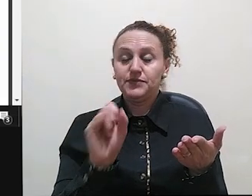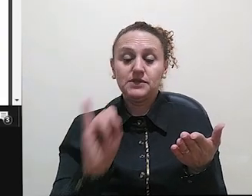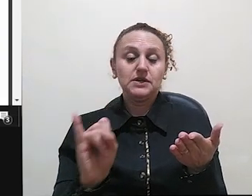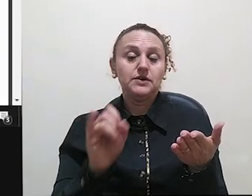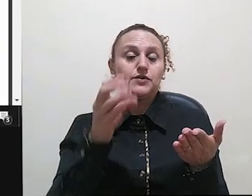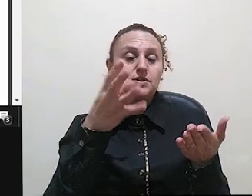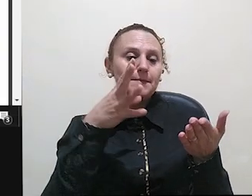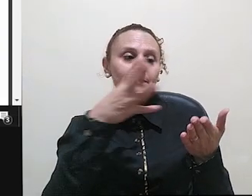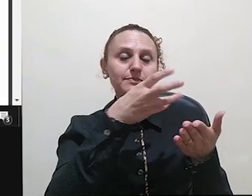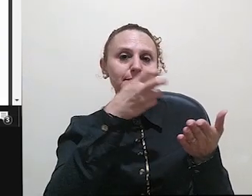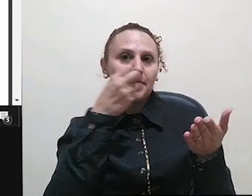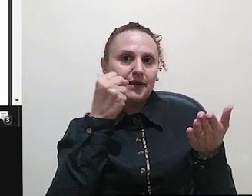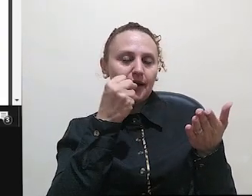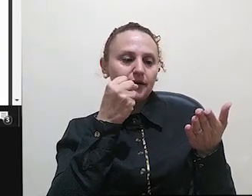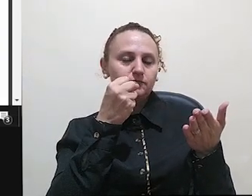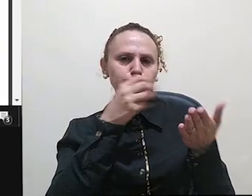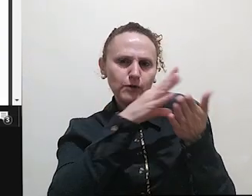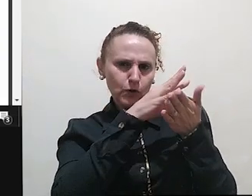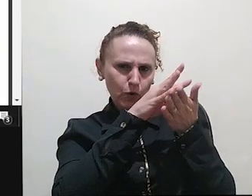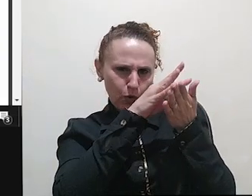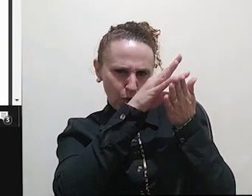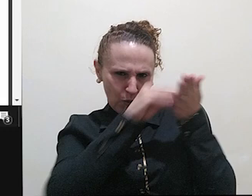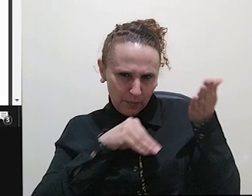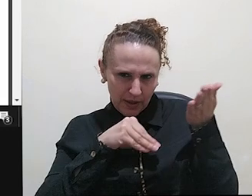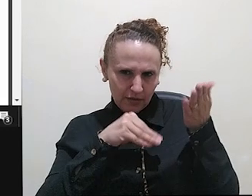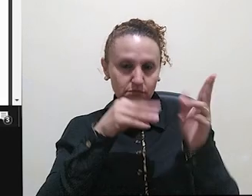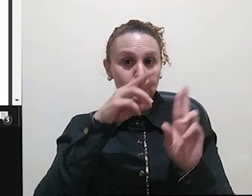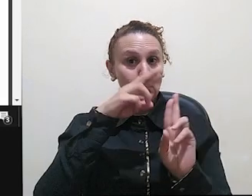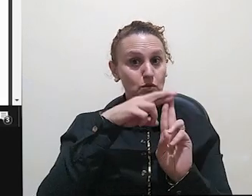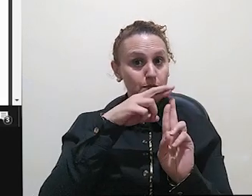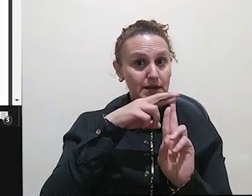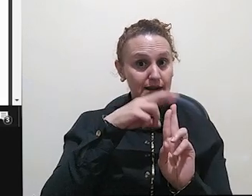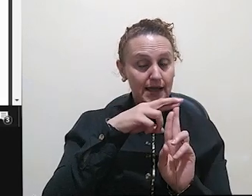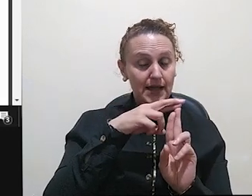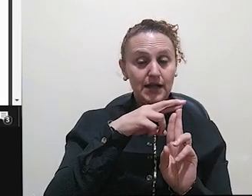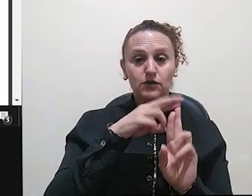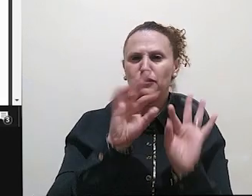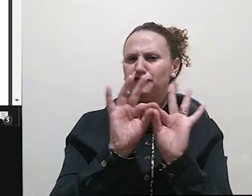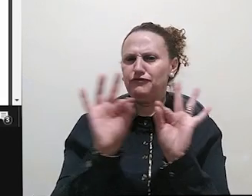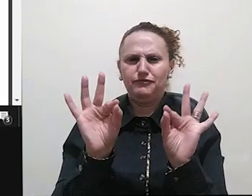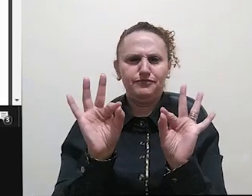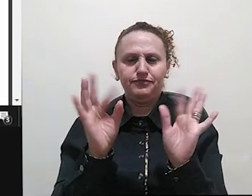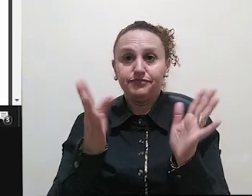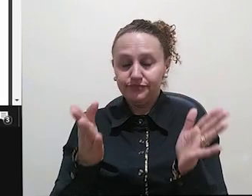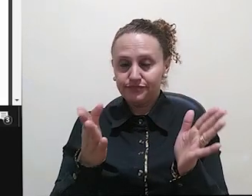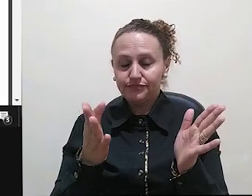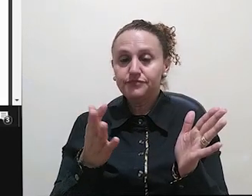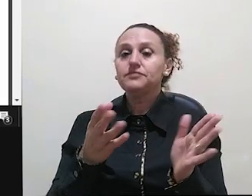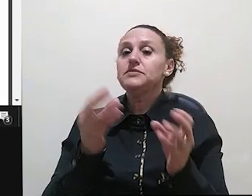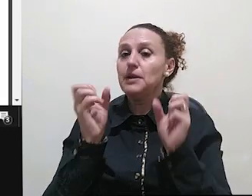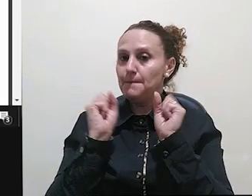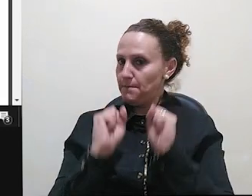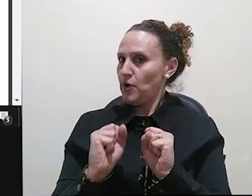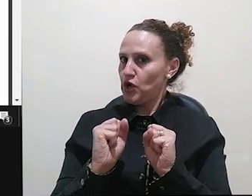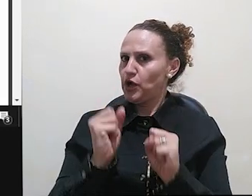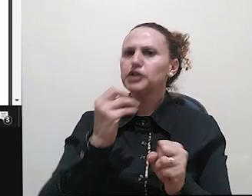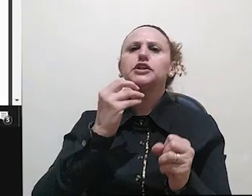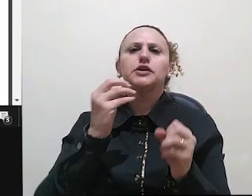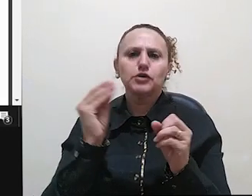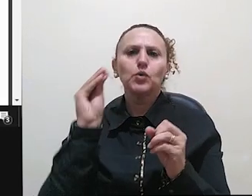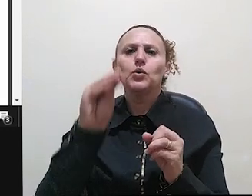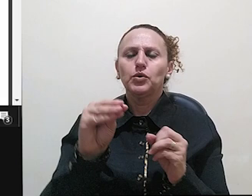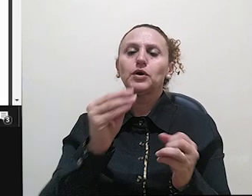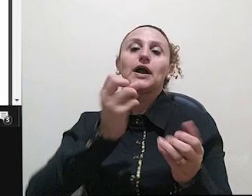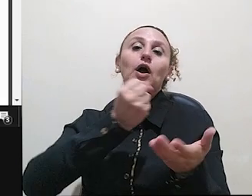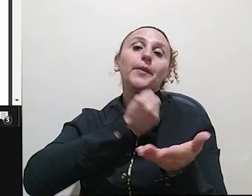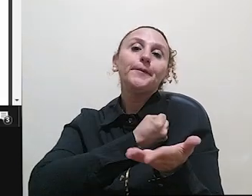fazer o recurso autoridade, então você vai mencionar a página que consta. Ah, professora, mas não tem problema, porque a gente está falando